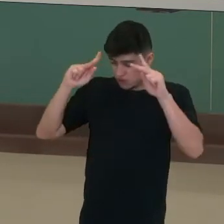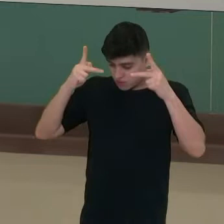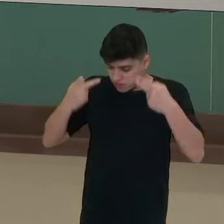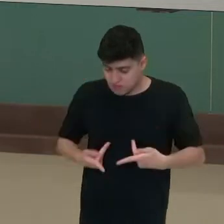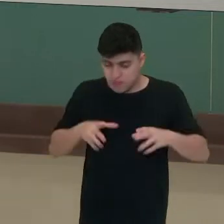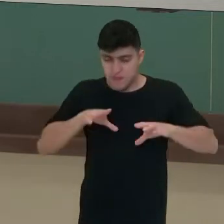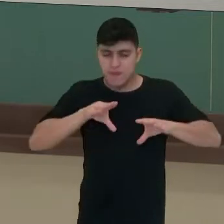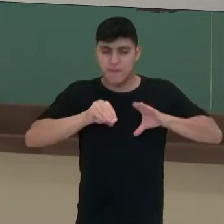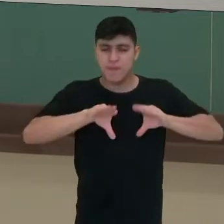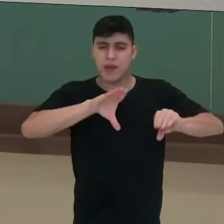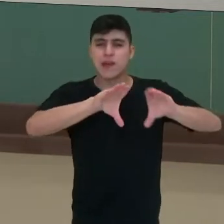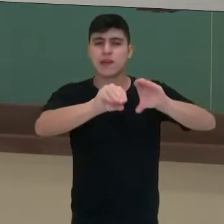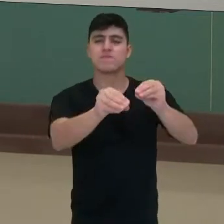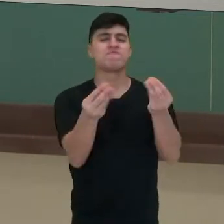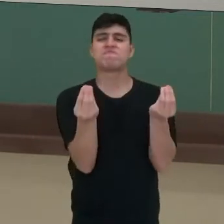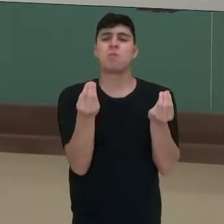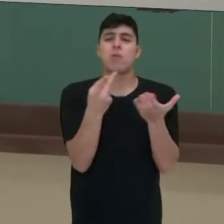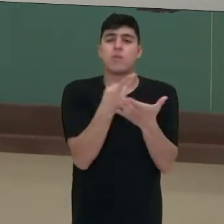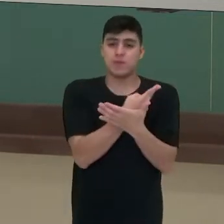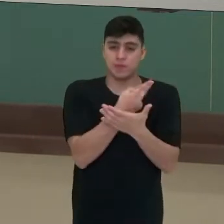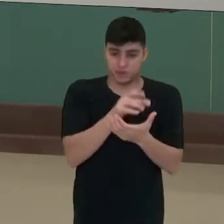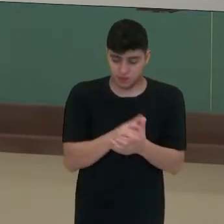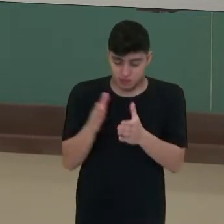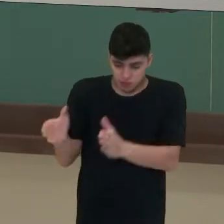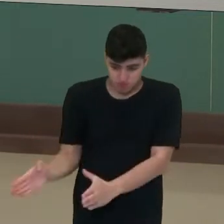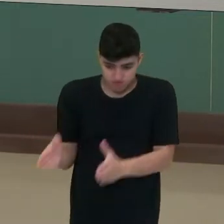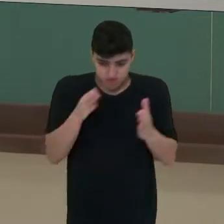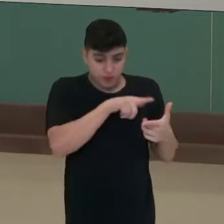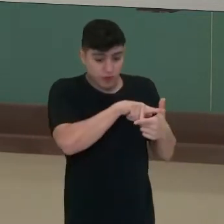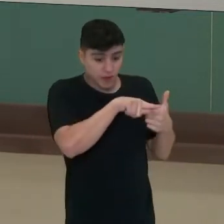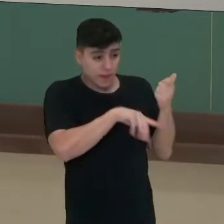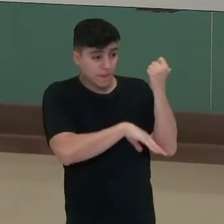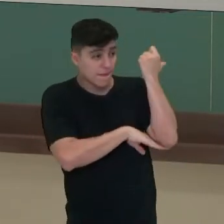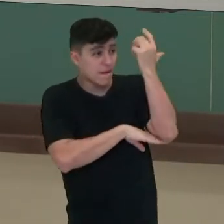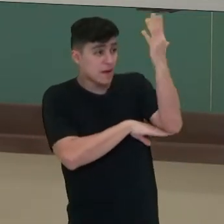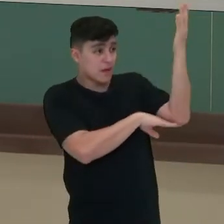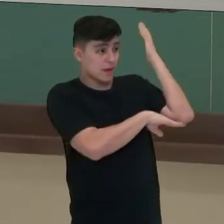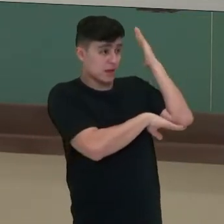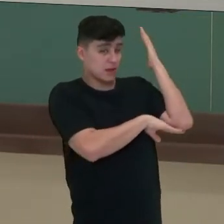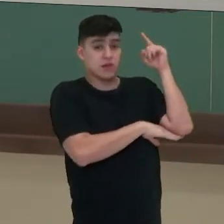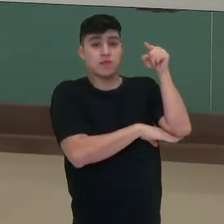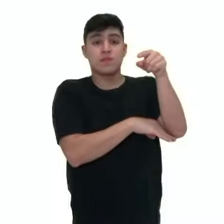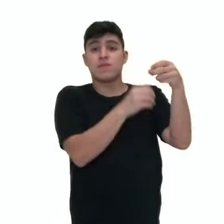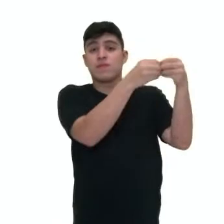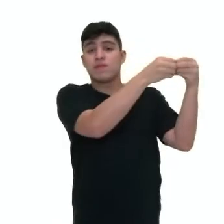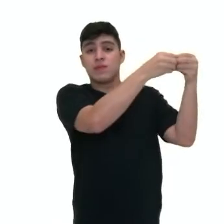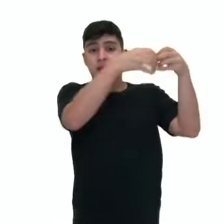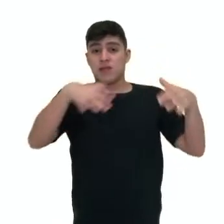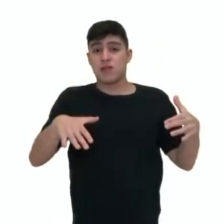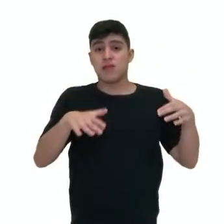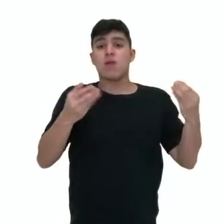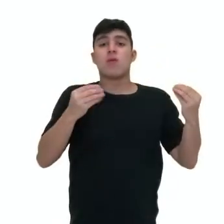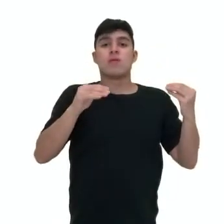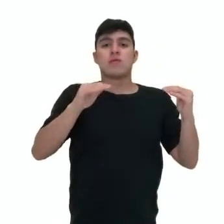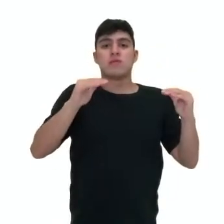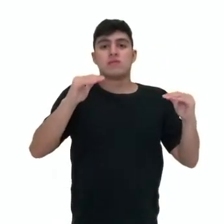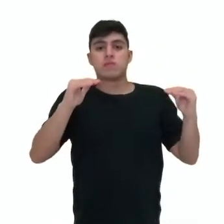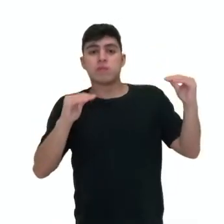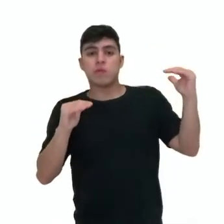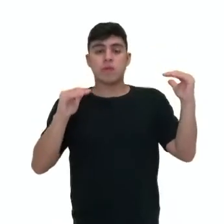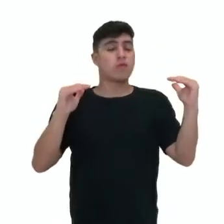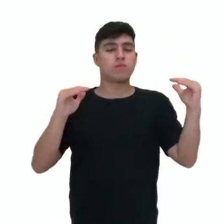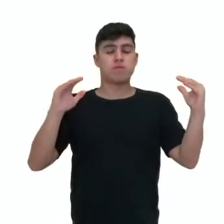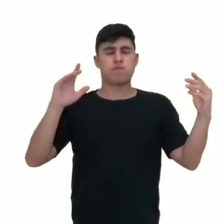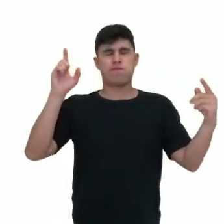ele? Os problemas ambientais são fenômenos que prejudicam o equilíbrio ambiental, pois